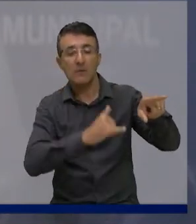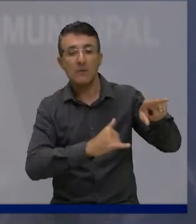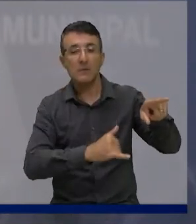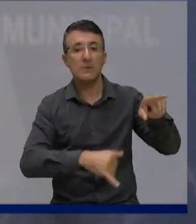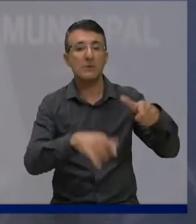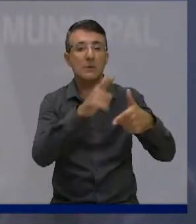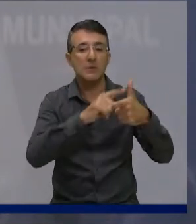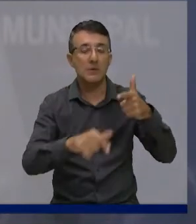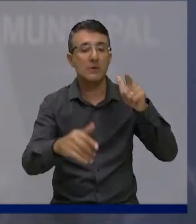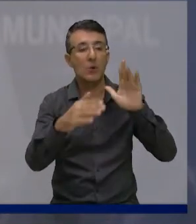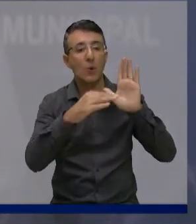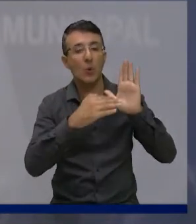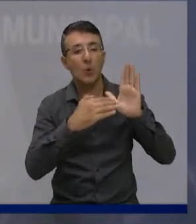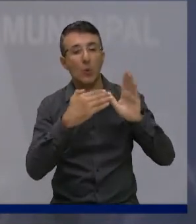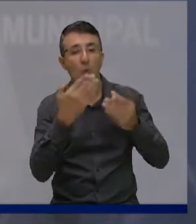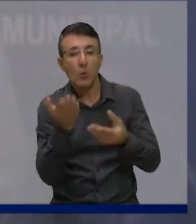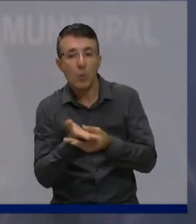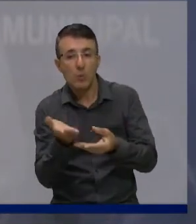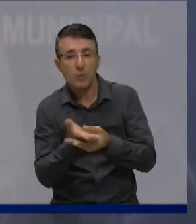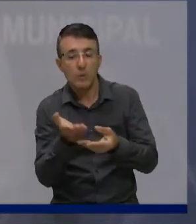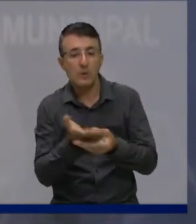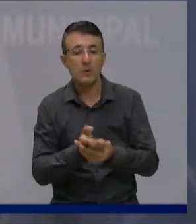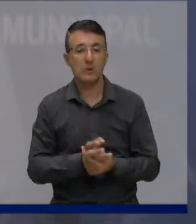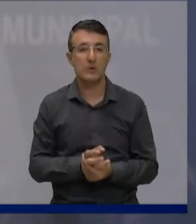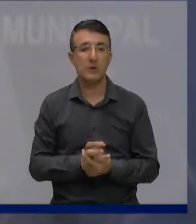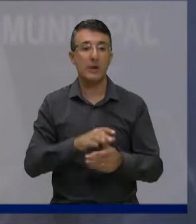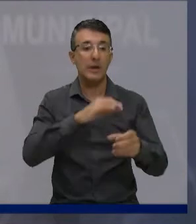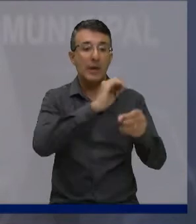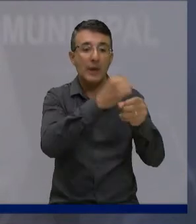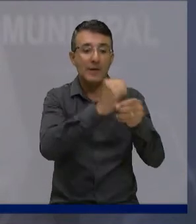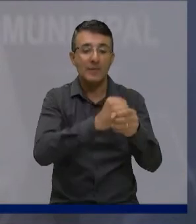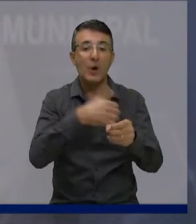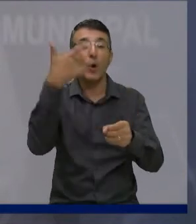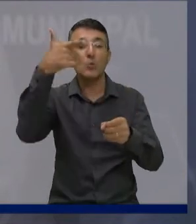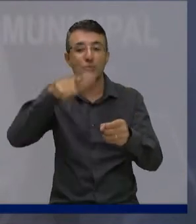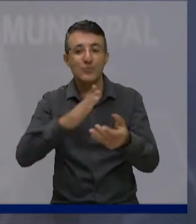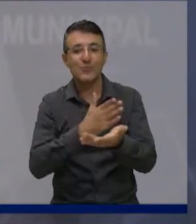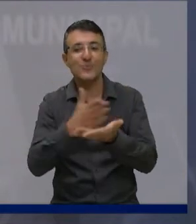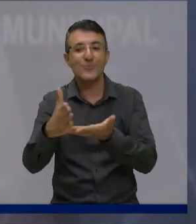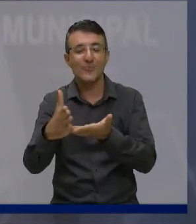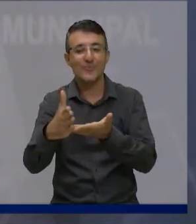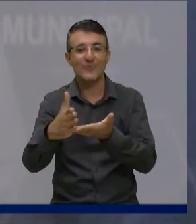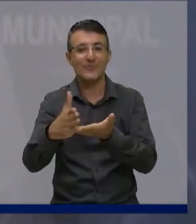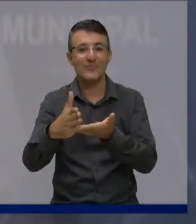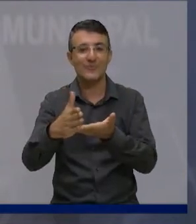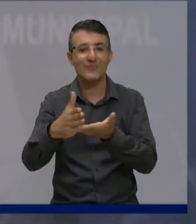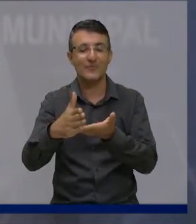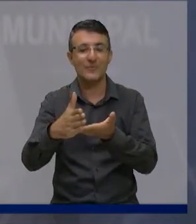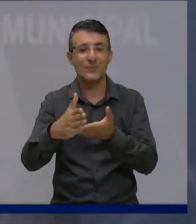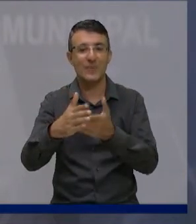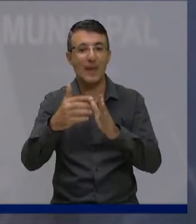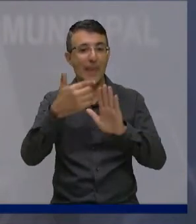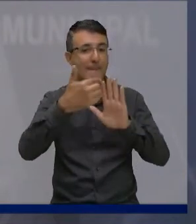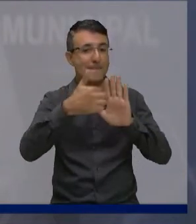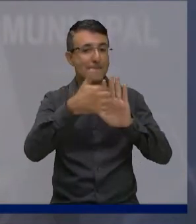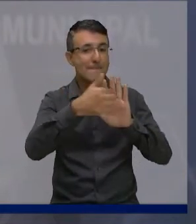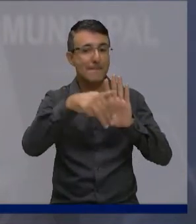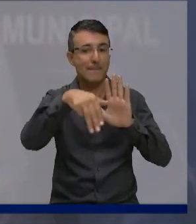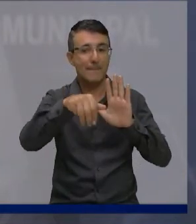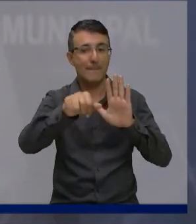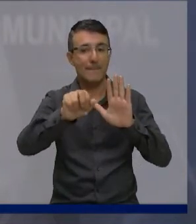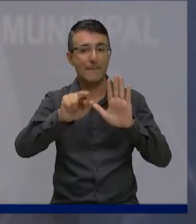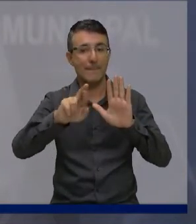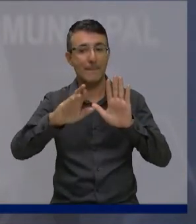e que a obra começa agora no mês de março. Queremos aqui parabenizar ao Paulo Guimarães que batalhou